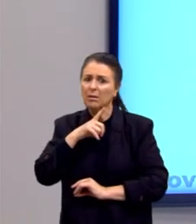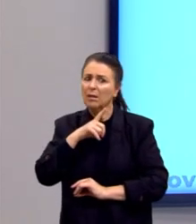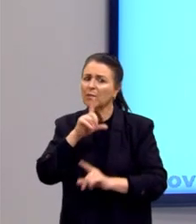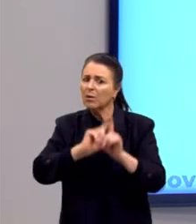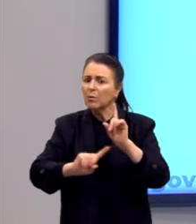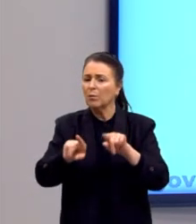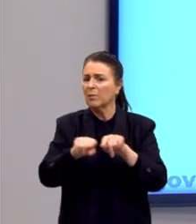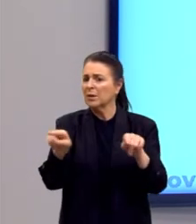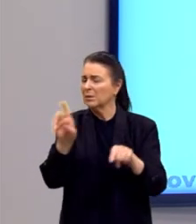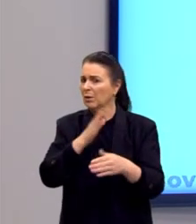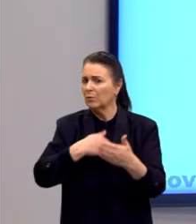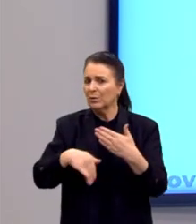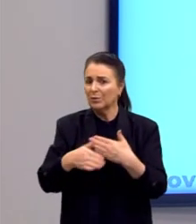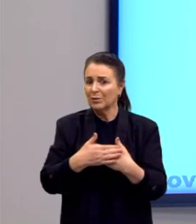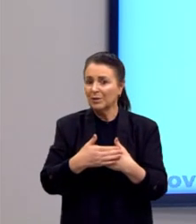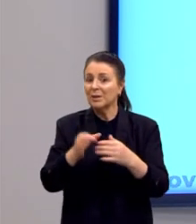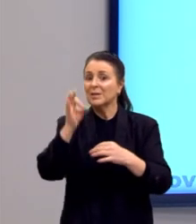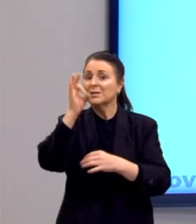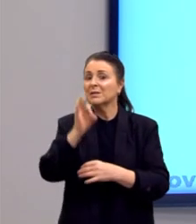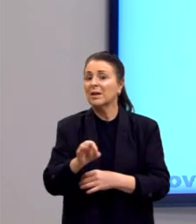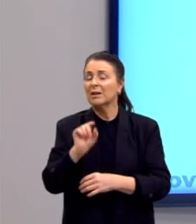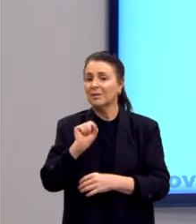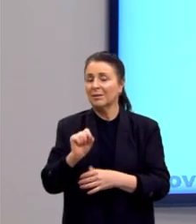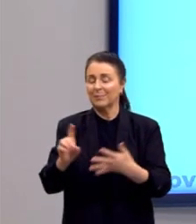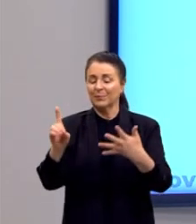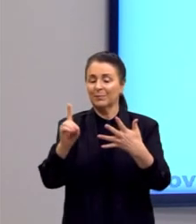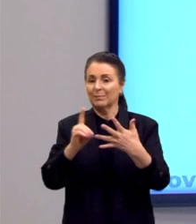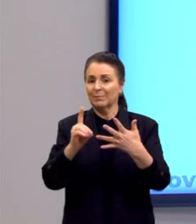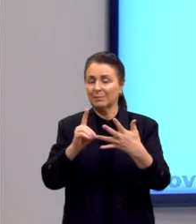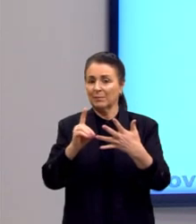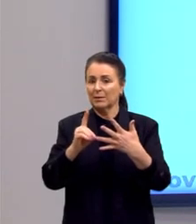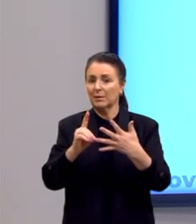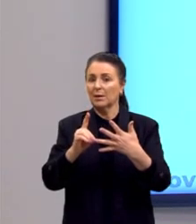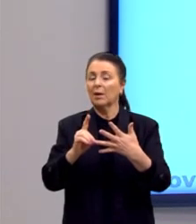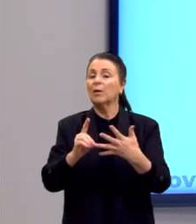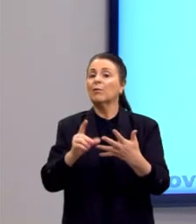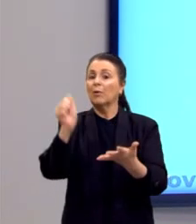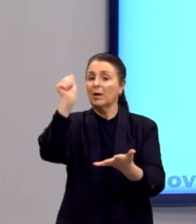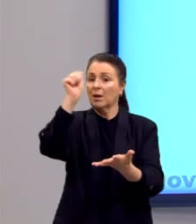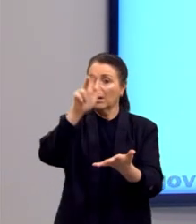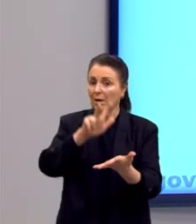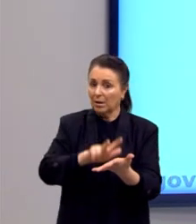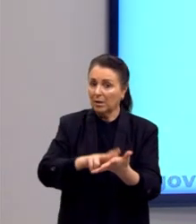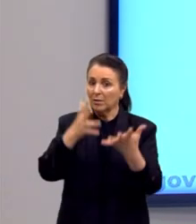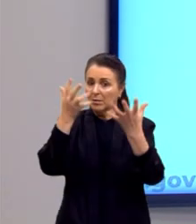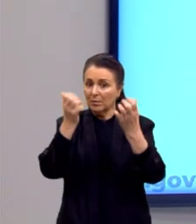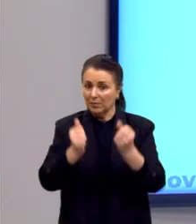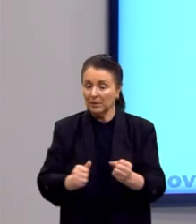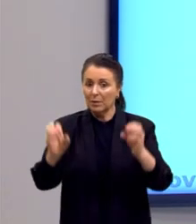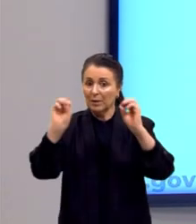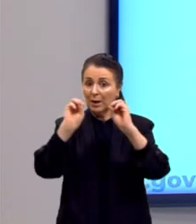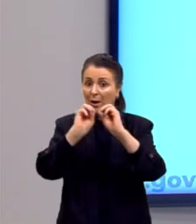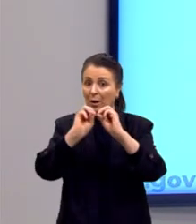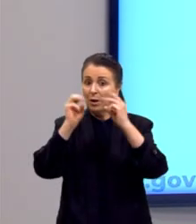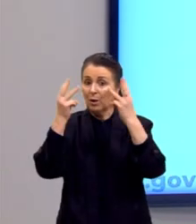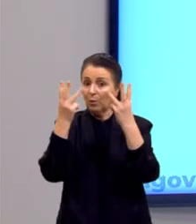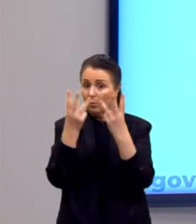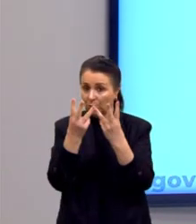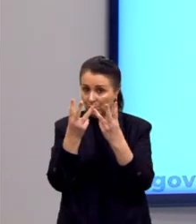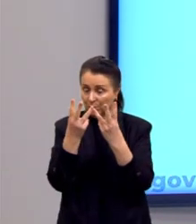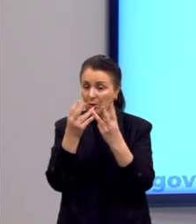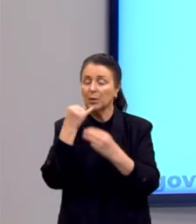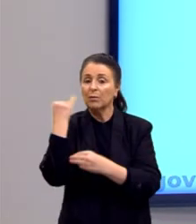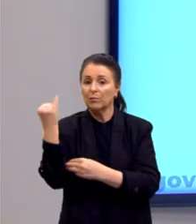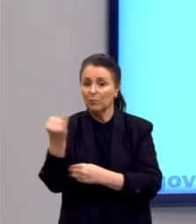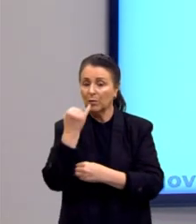mas não todos. Então, a alternativa correta, a D, foi aprovada pela Organização das Nações Unidas e serviu